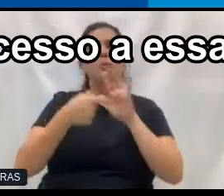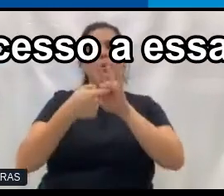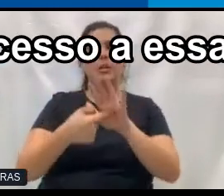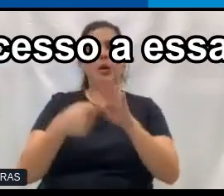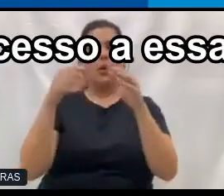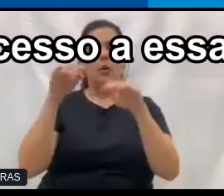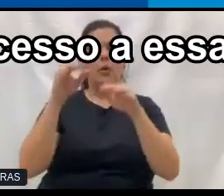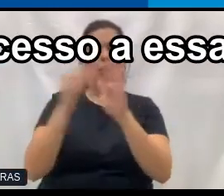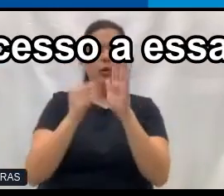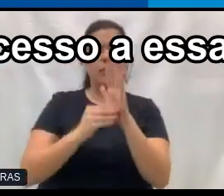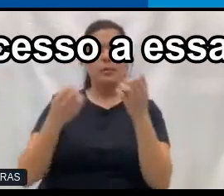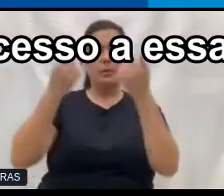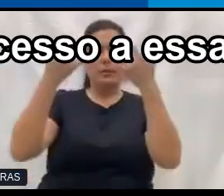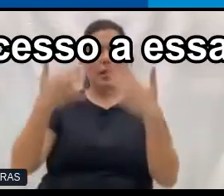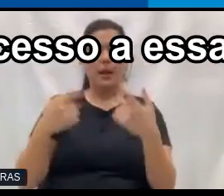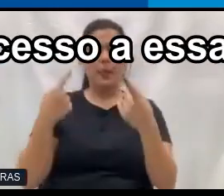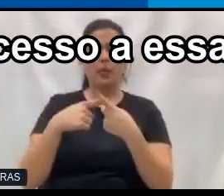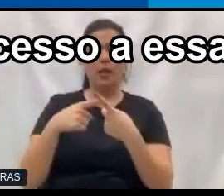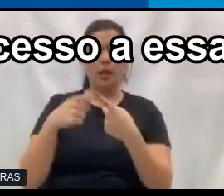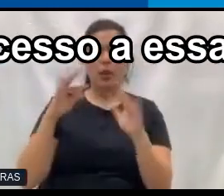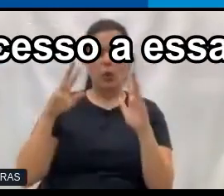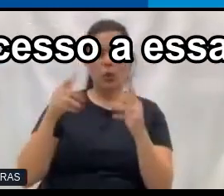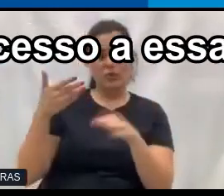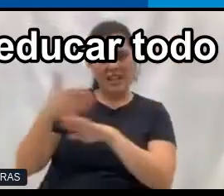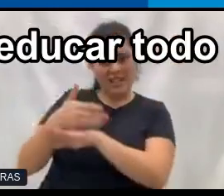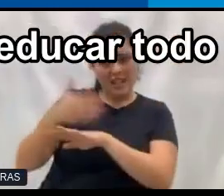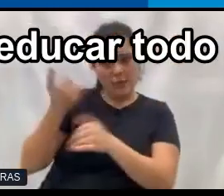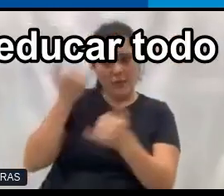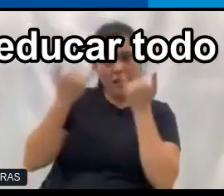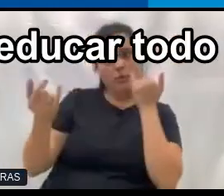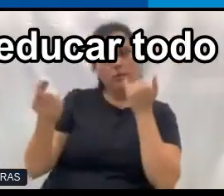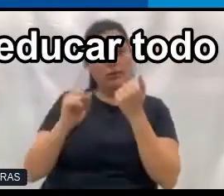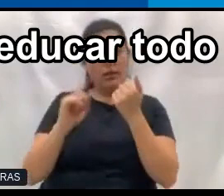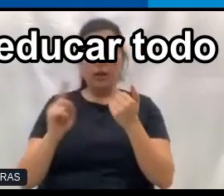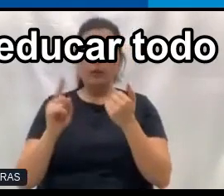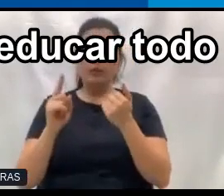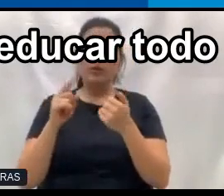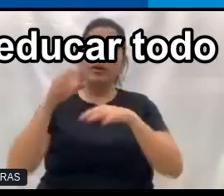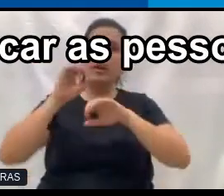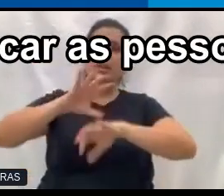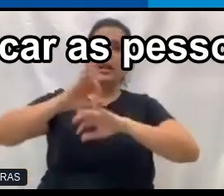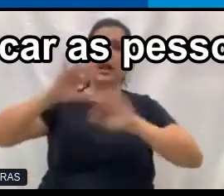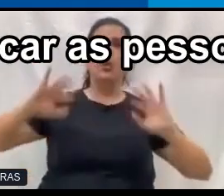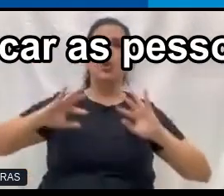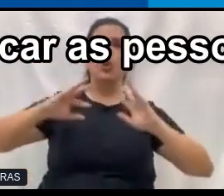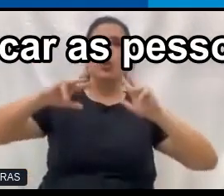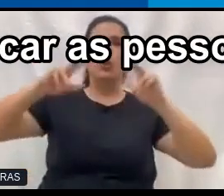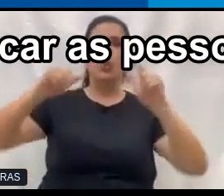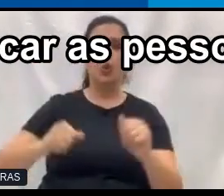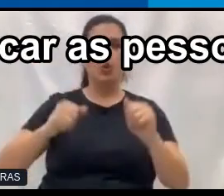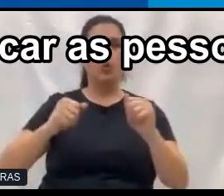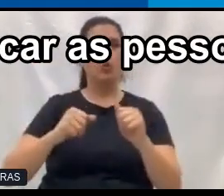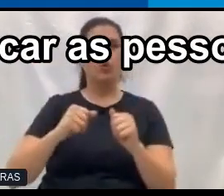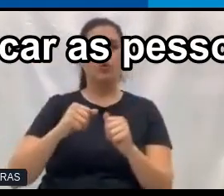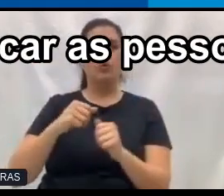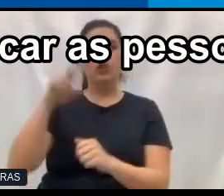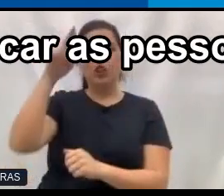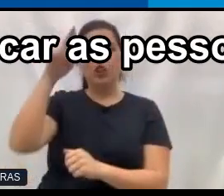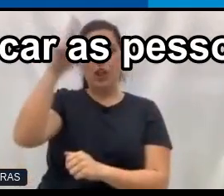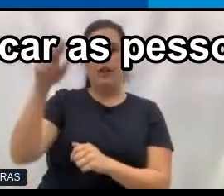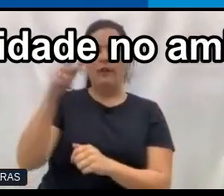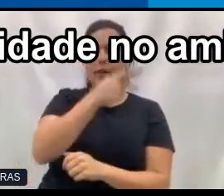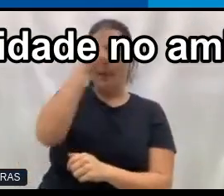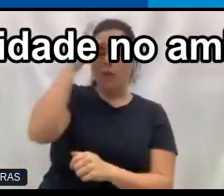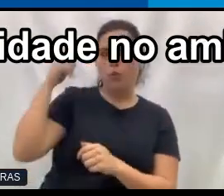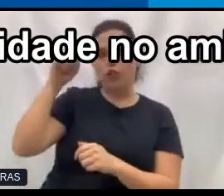executivo, porque nem todo mundo tem acesso a essa informação. Então, o primeiro ponto é educar todo mundo. é educar o board executivo, é educar as pessoas no dia